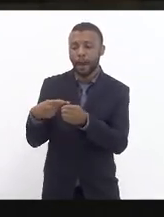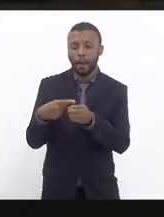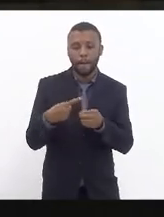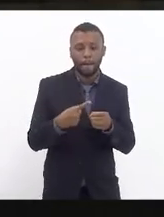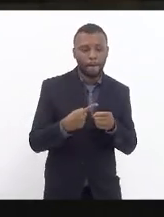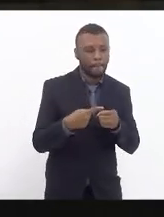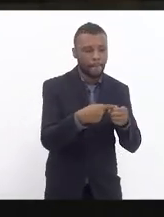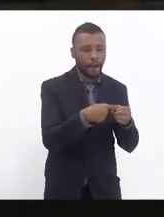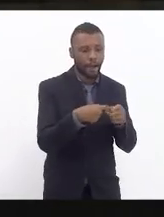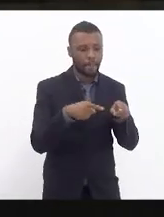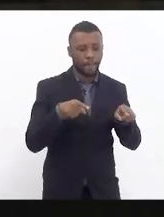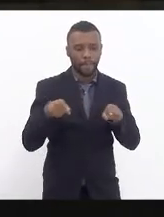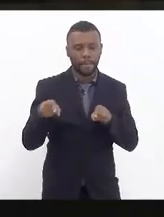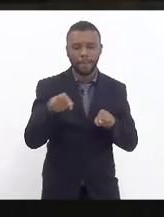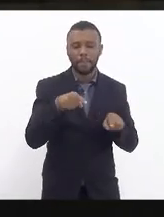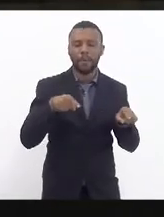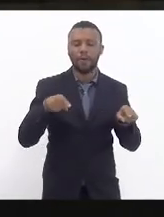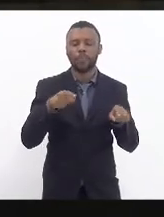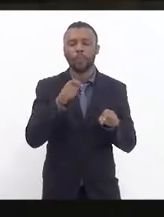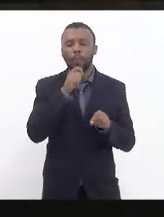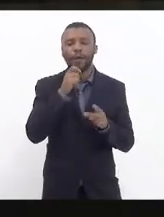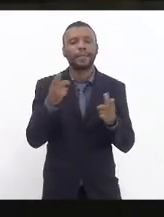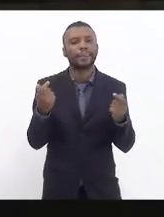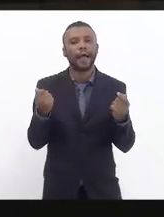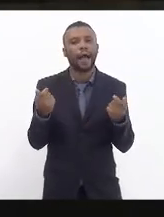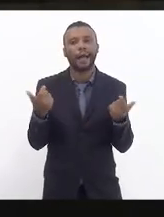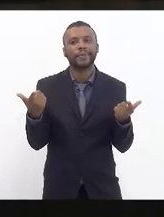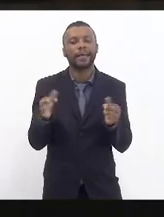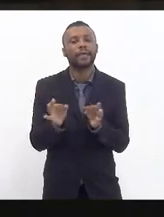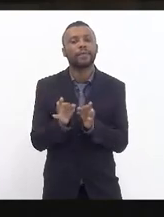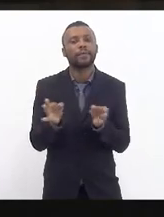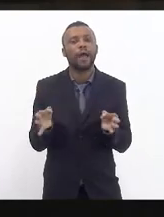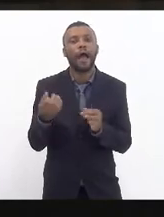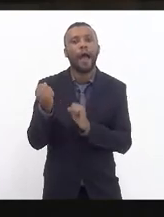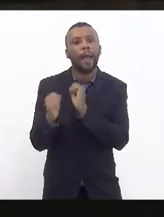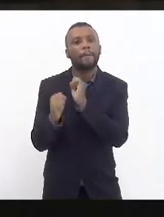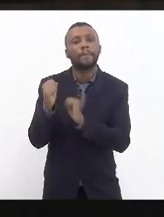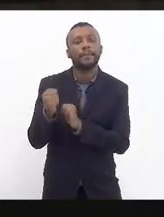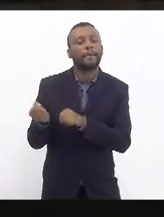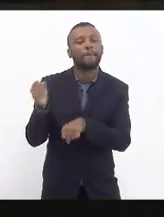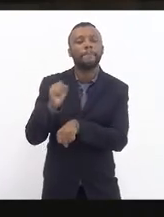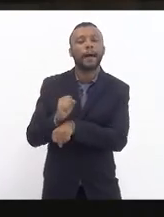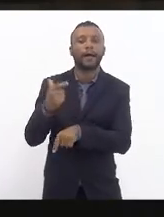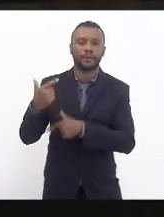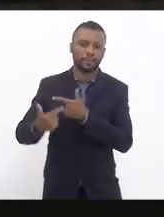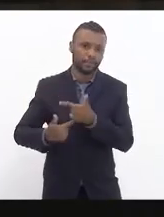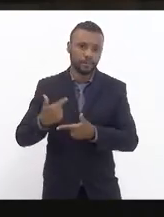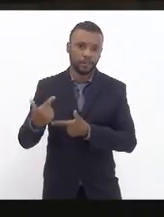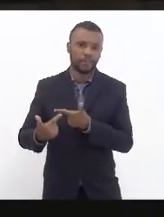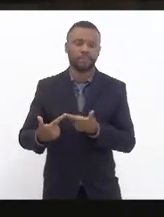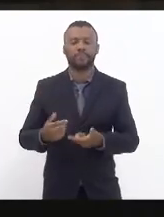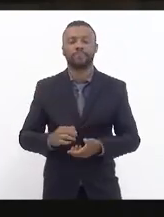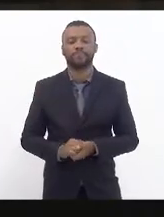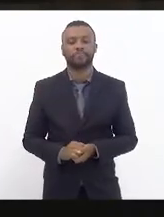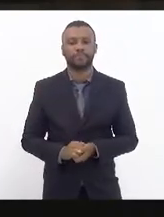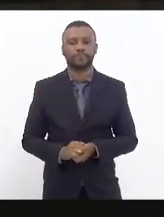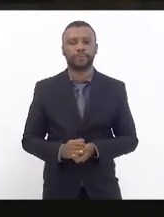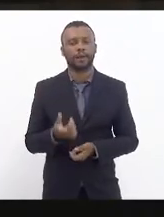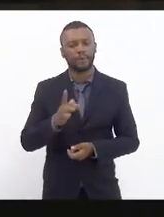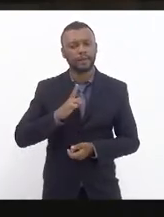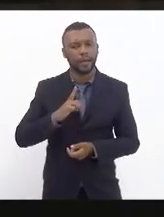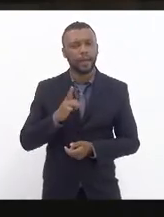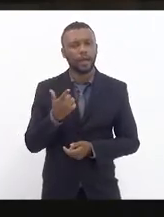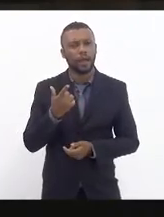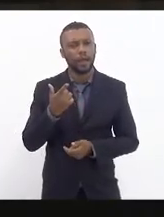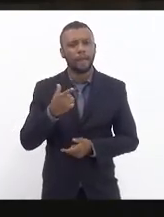sendo na Zona Oeste é um deserto não tem mais ônibus nenhum simplesmente as empresas deixaram de operar por que razão eu não sei se existe a população